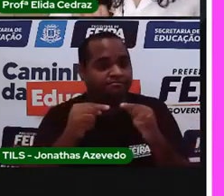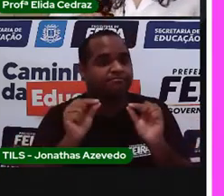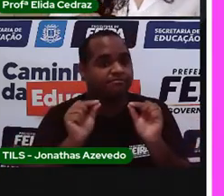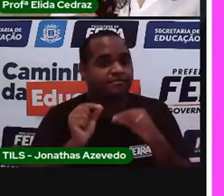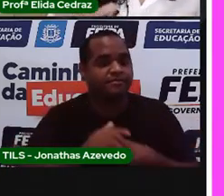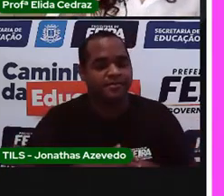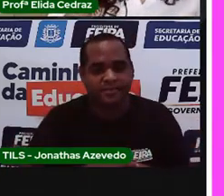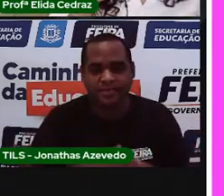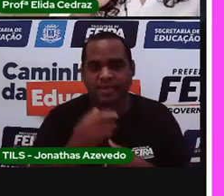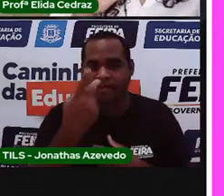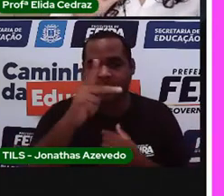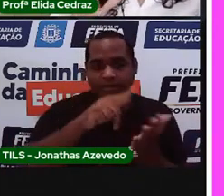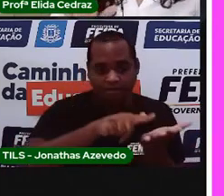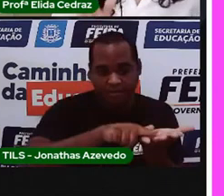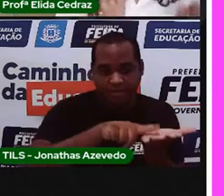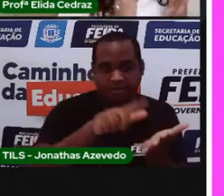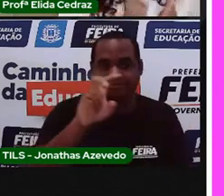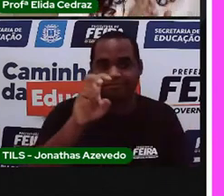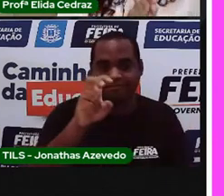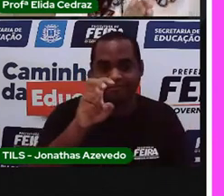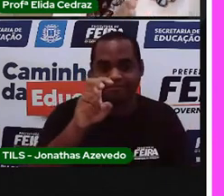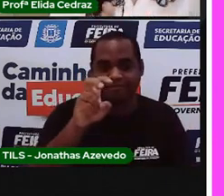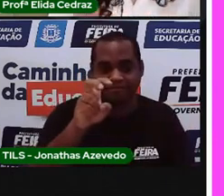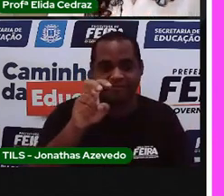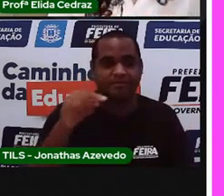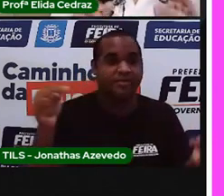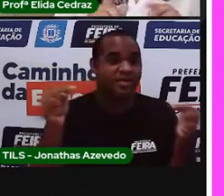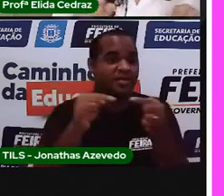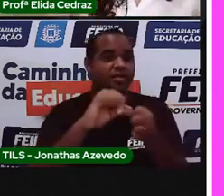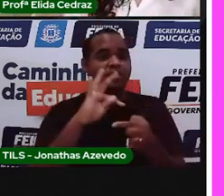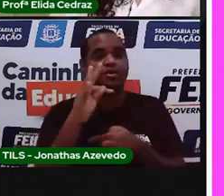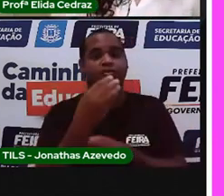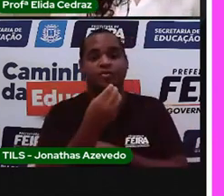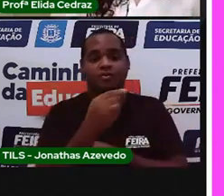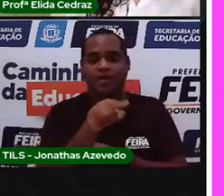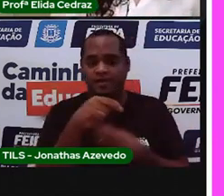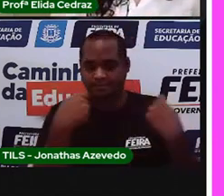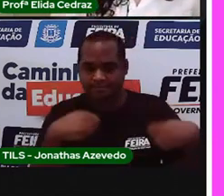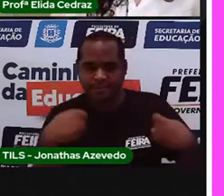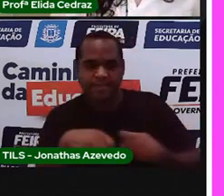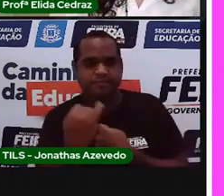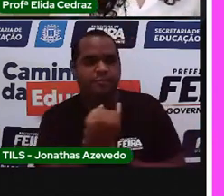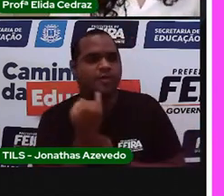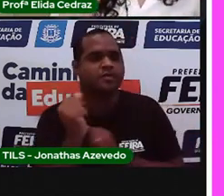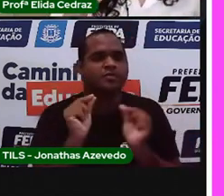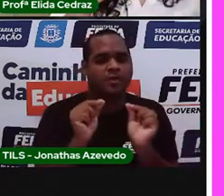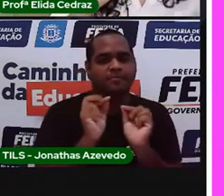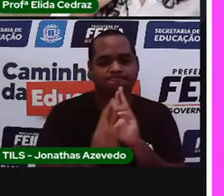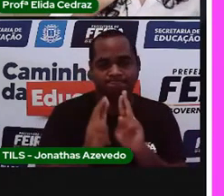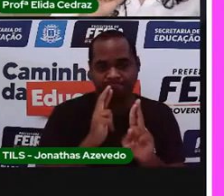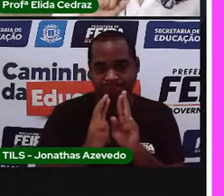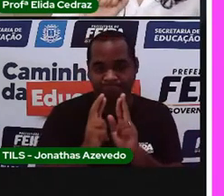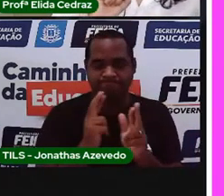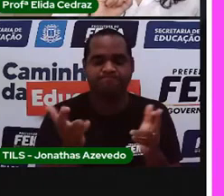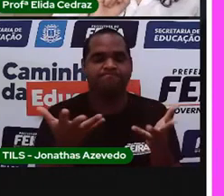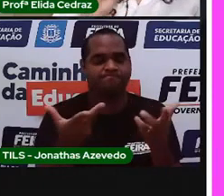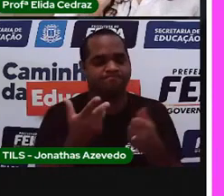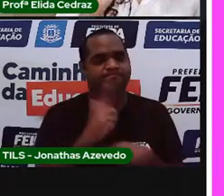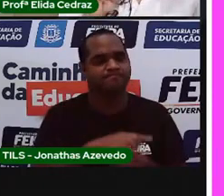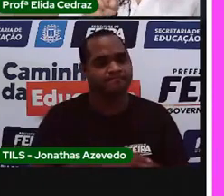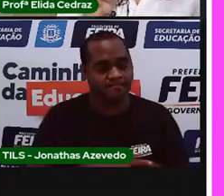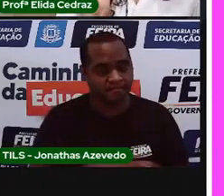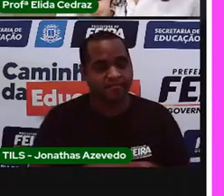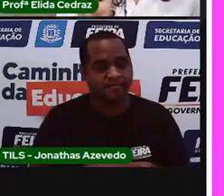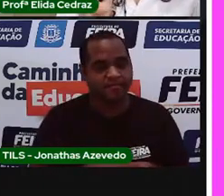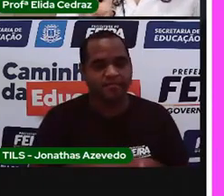E lá, na folha 5, vai ter tudo o que você precisa para responder essa atividade. Você vai